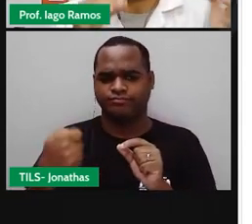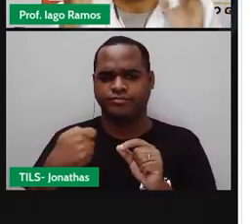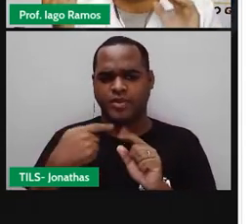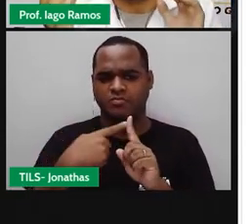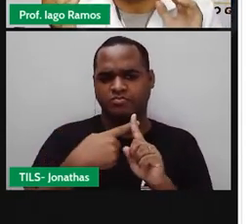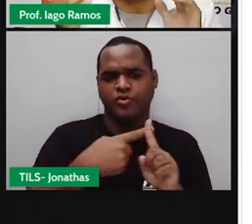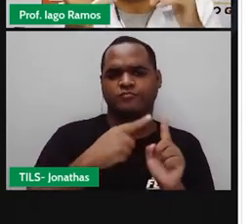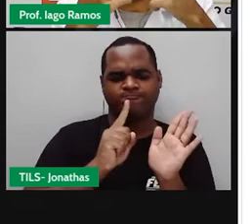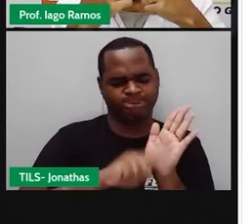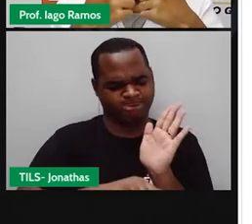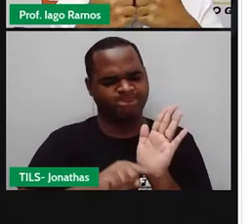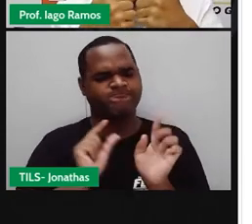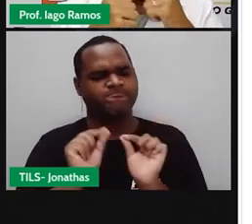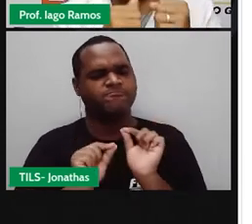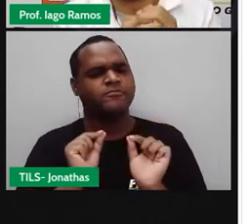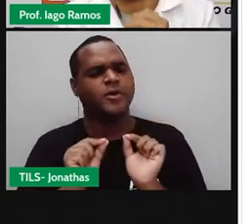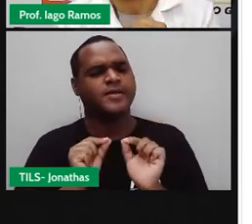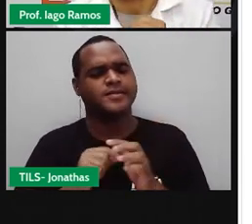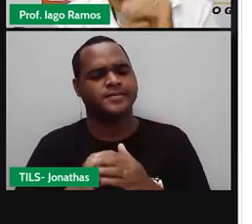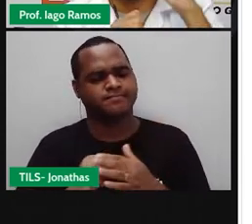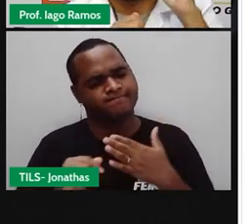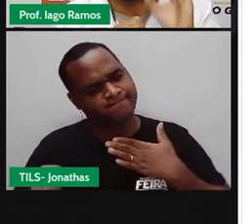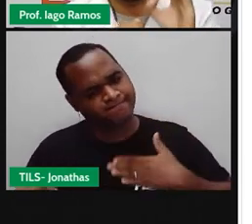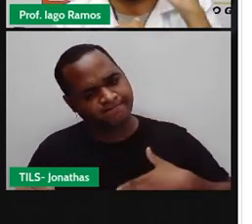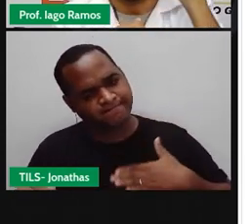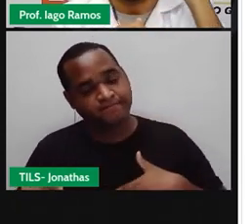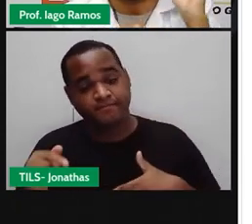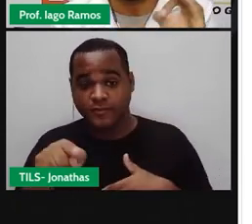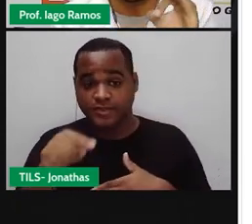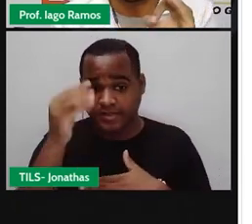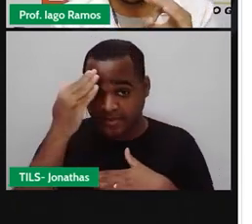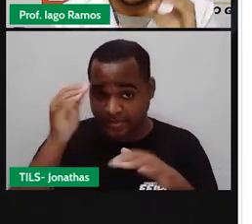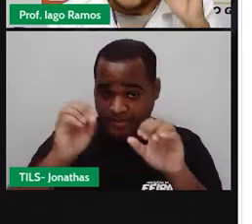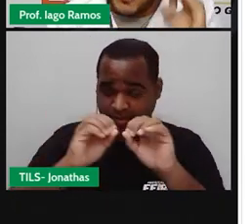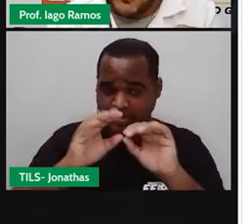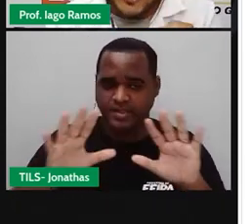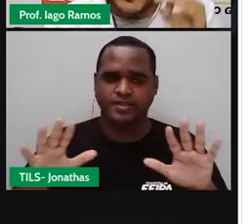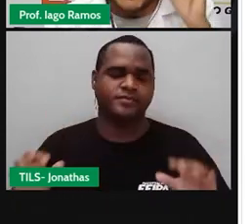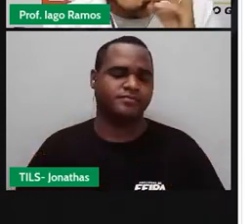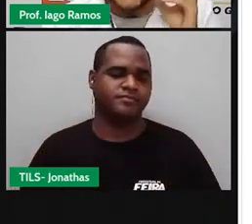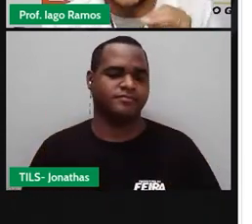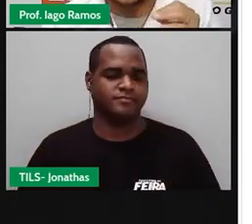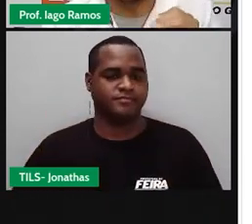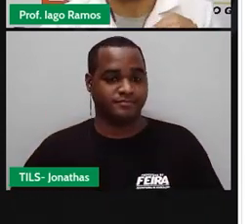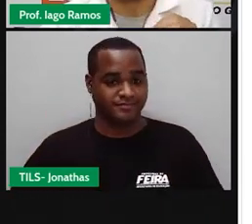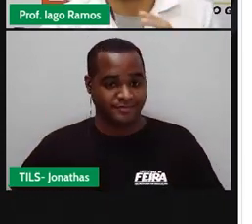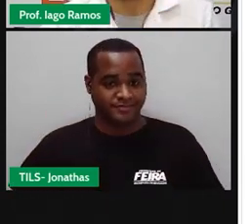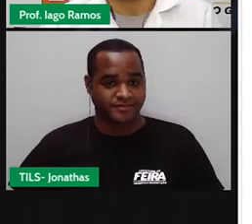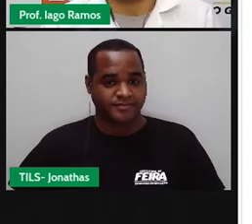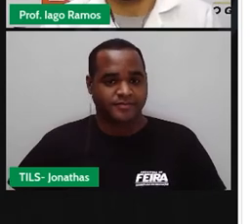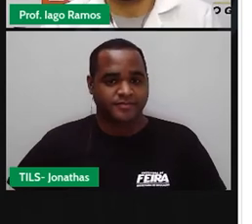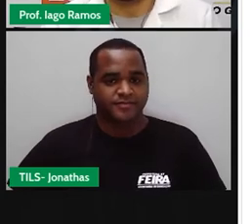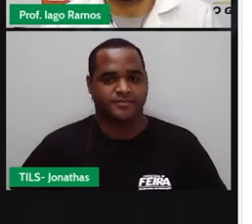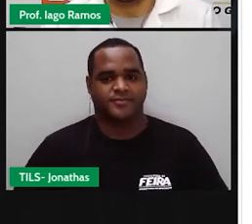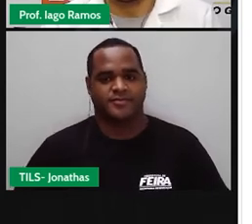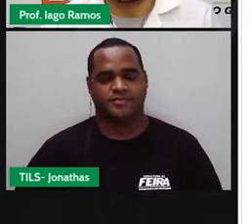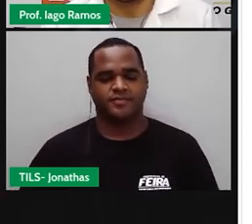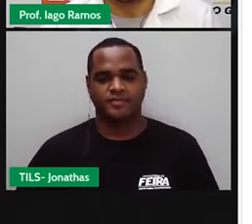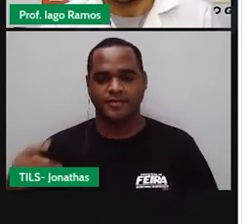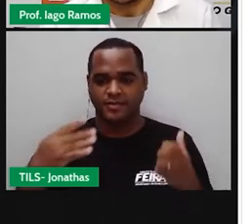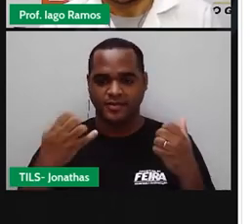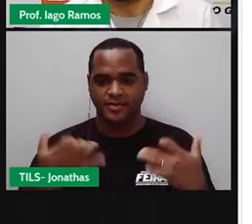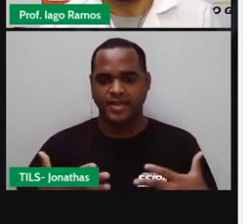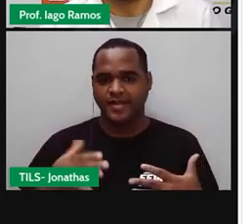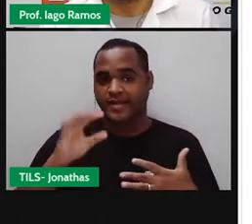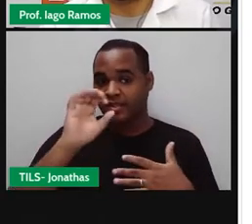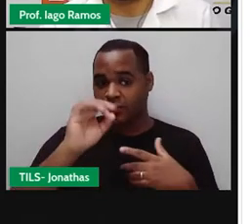positivo e de negativo. Calma, que você vai entender. Eu ainda não estou satisfeito com essas duas situações?